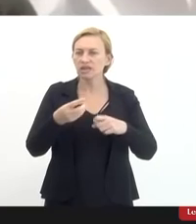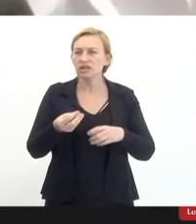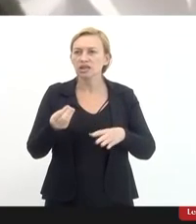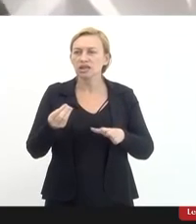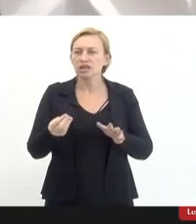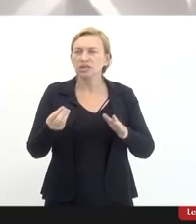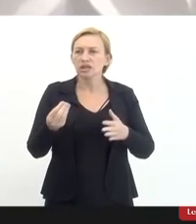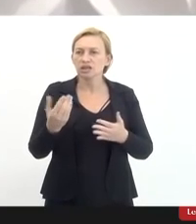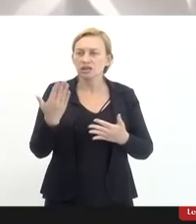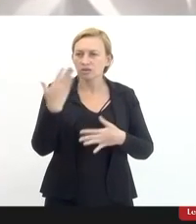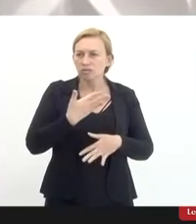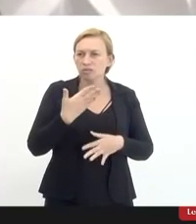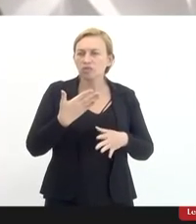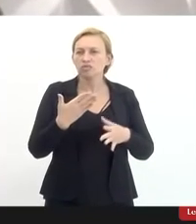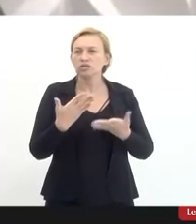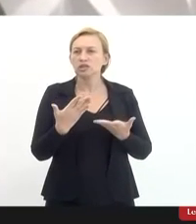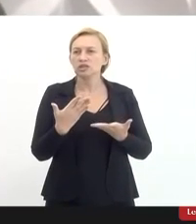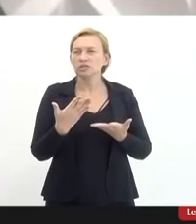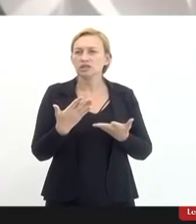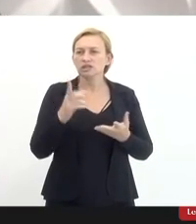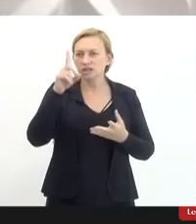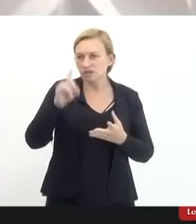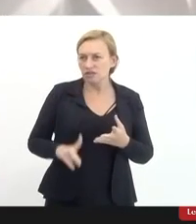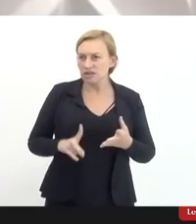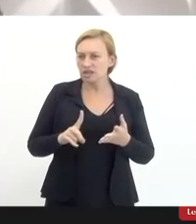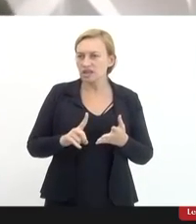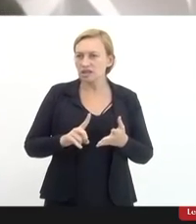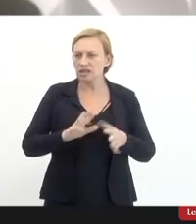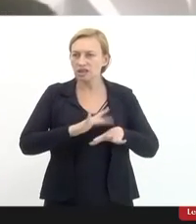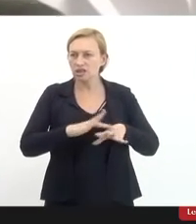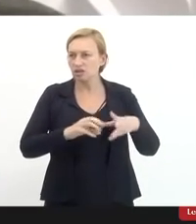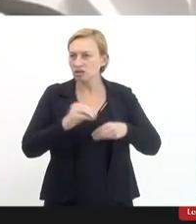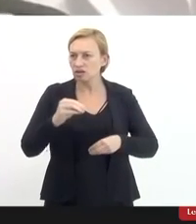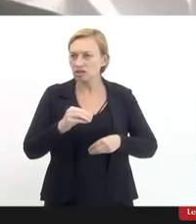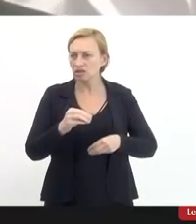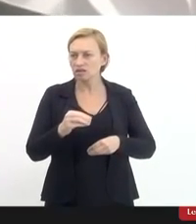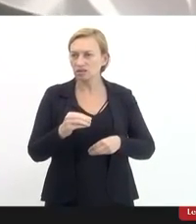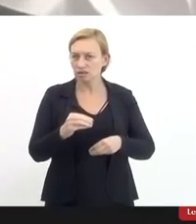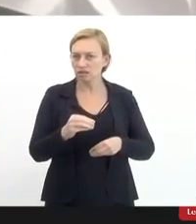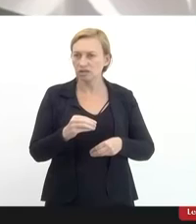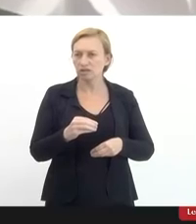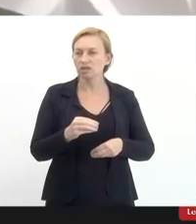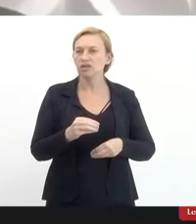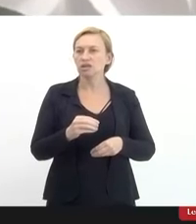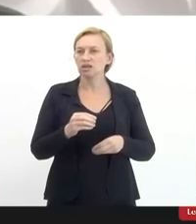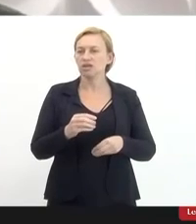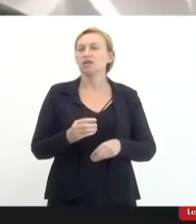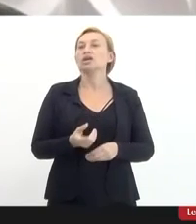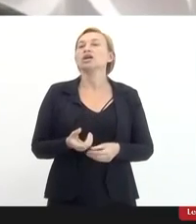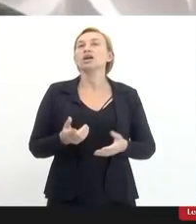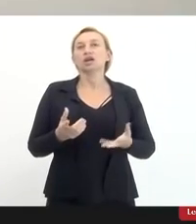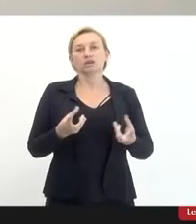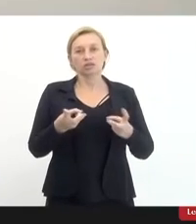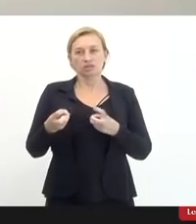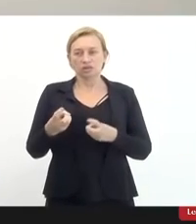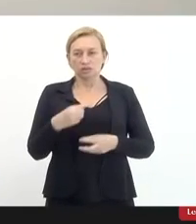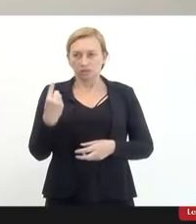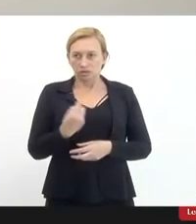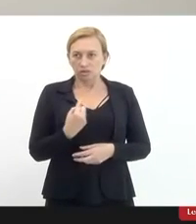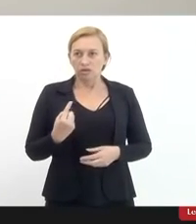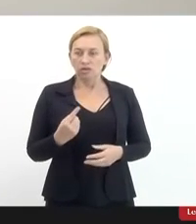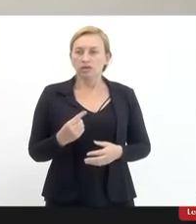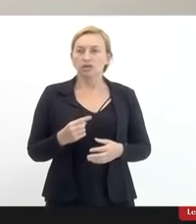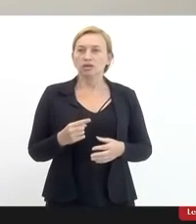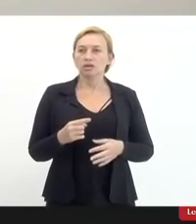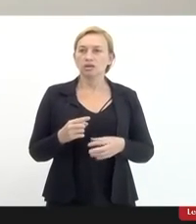de caráter irreversível terá validade por tempo indeterminado vai ser a nossa observação deputado